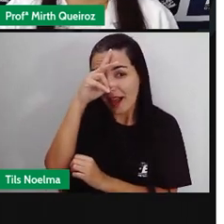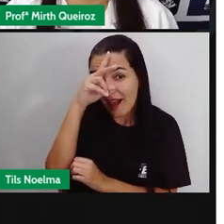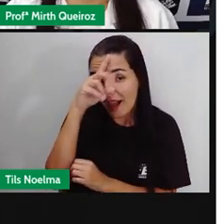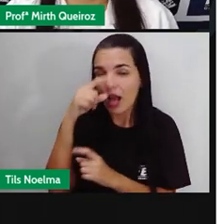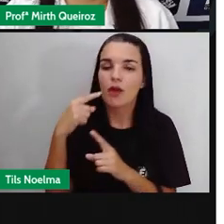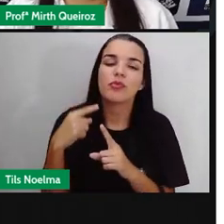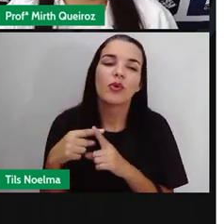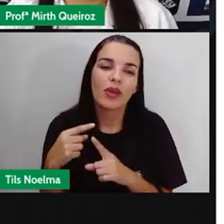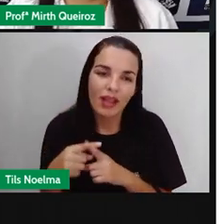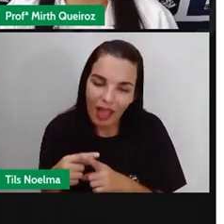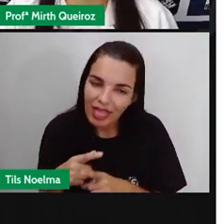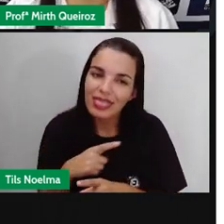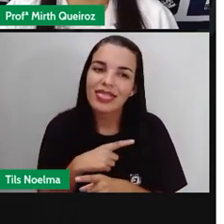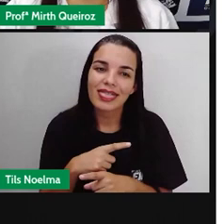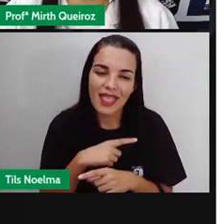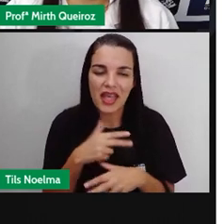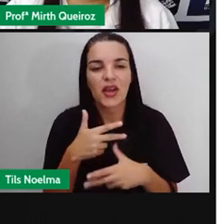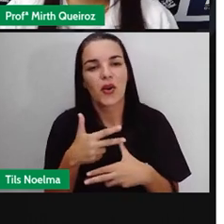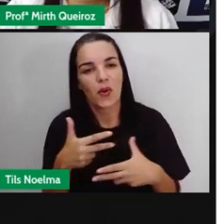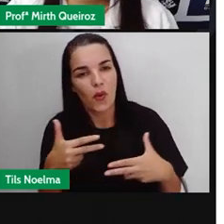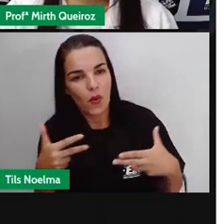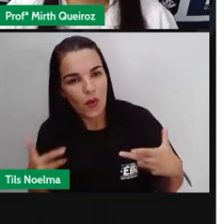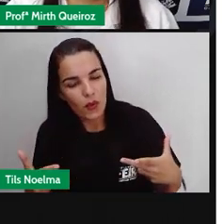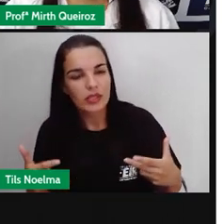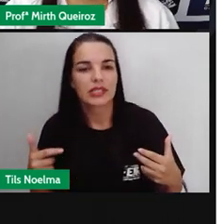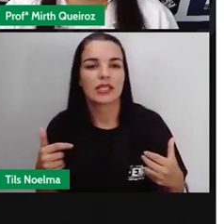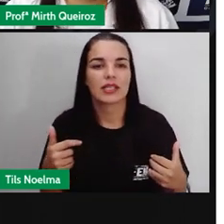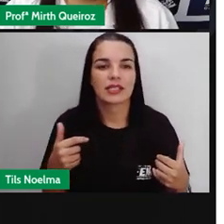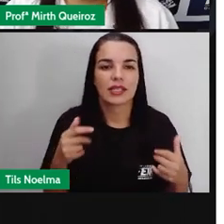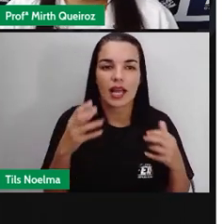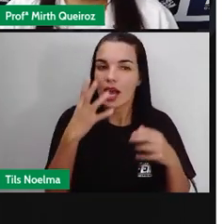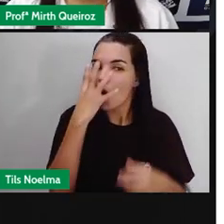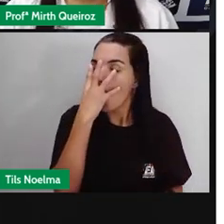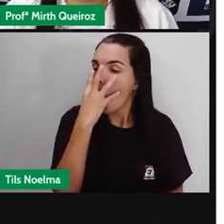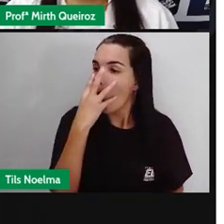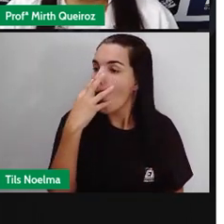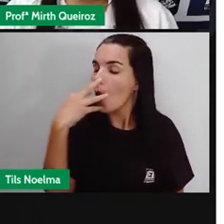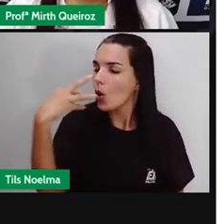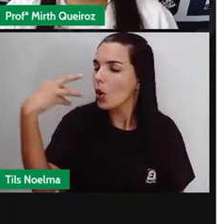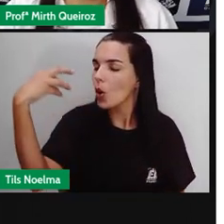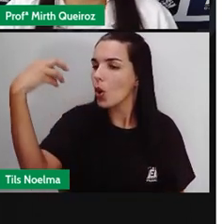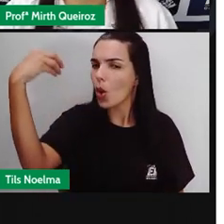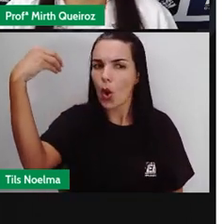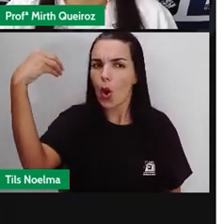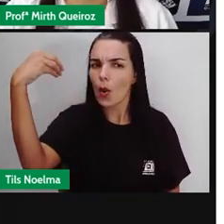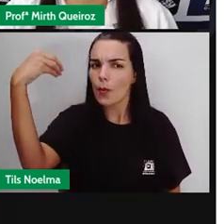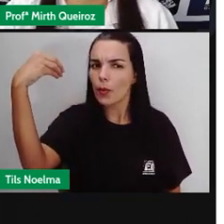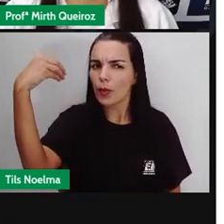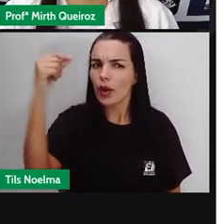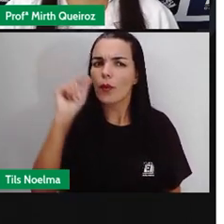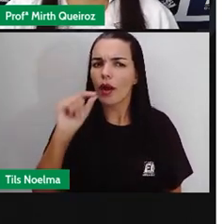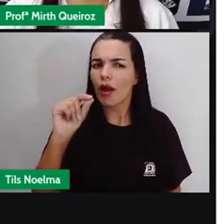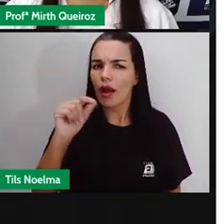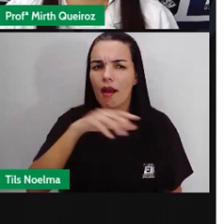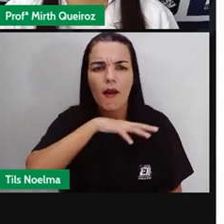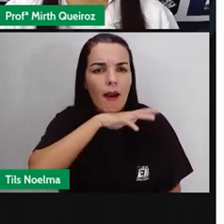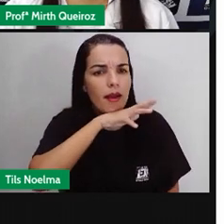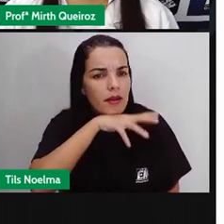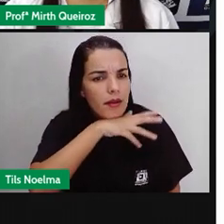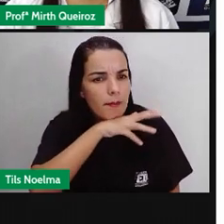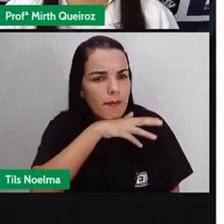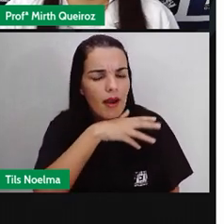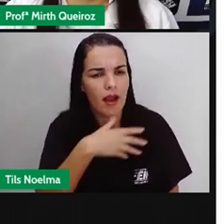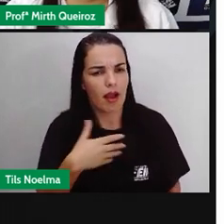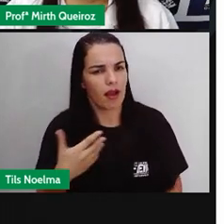Que, neste caso, seria o lobo O lobo que é um personagem fantasioso ali Lobo,